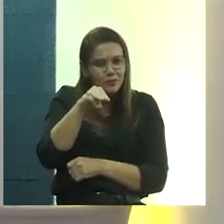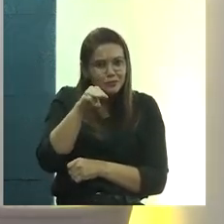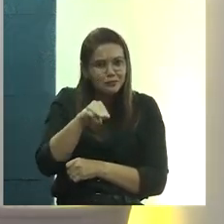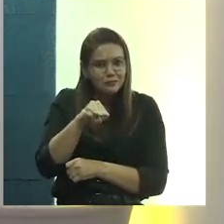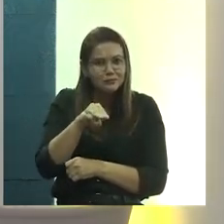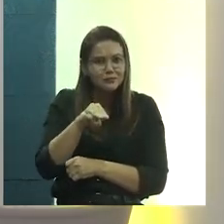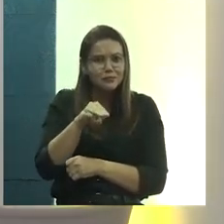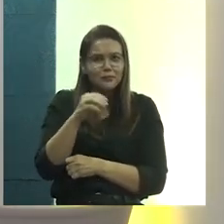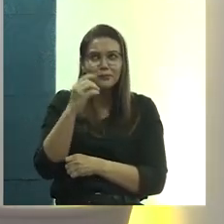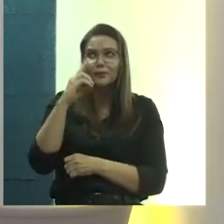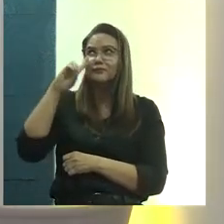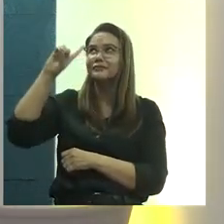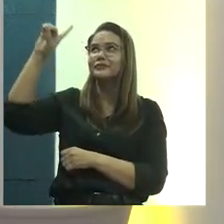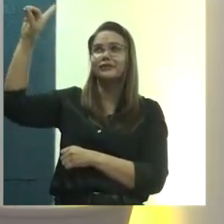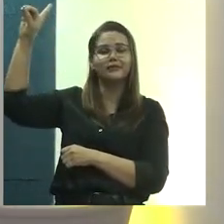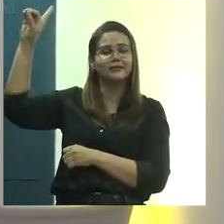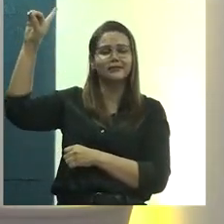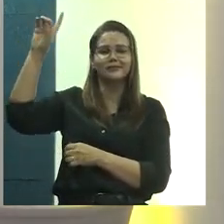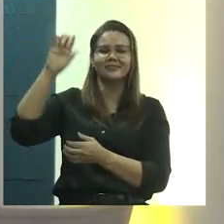Meu Deus!